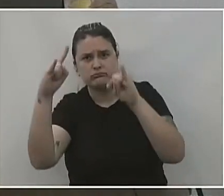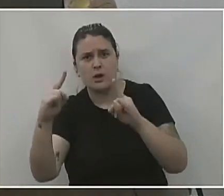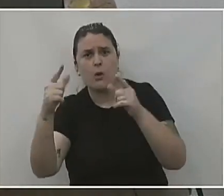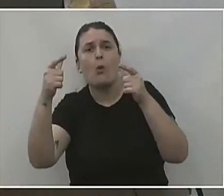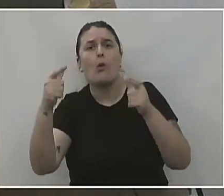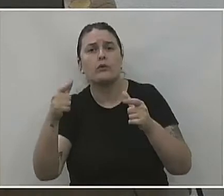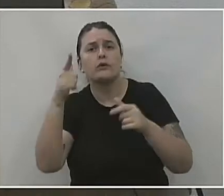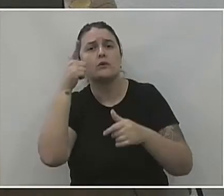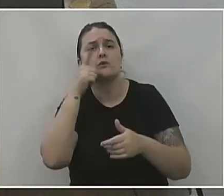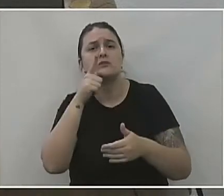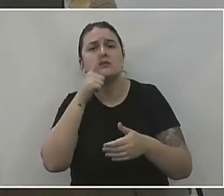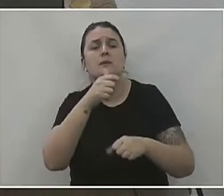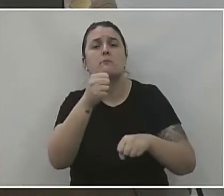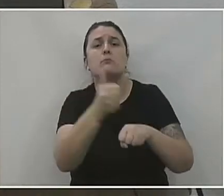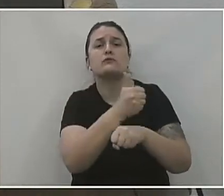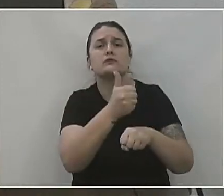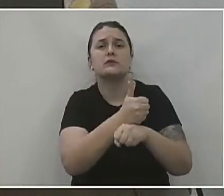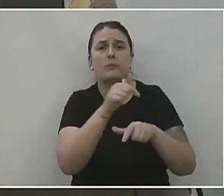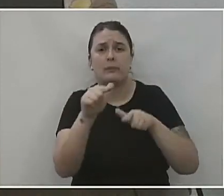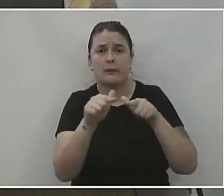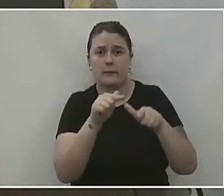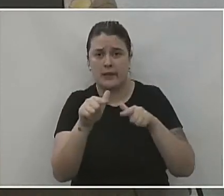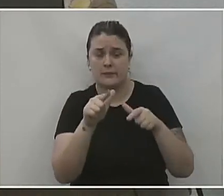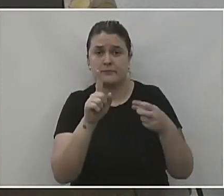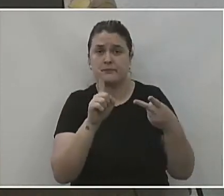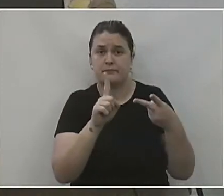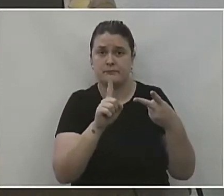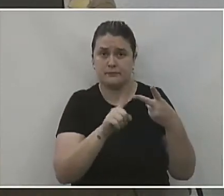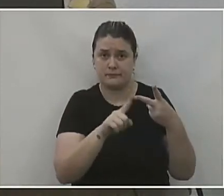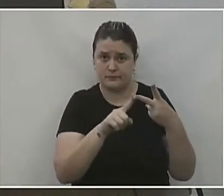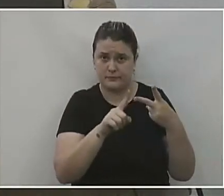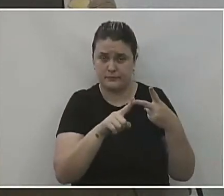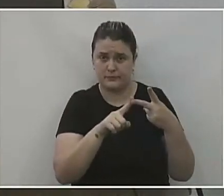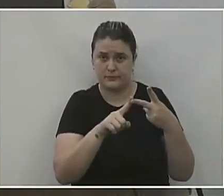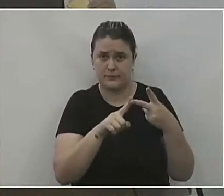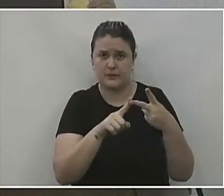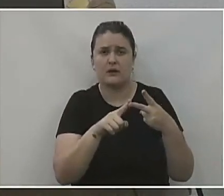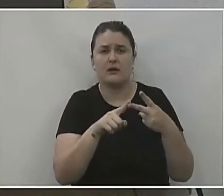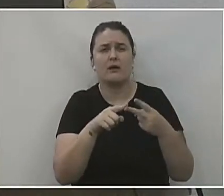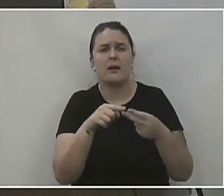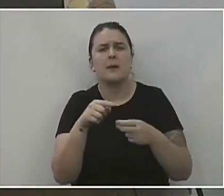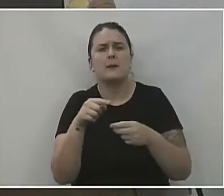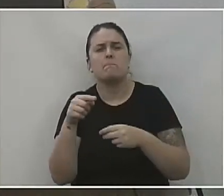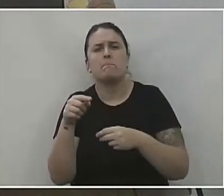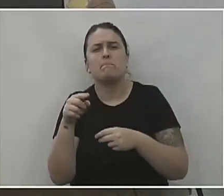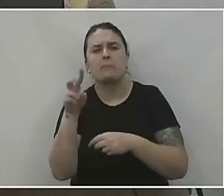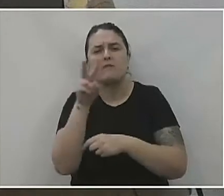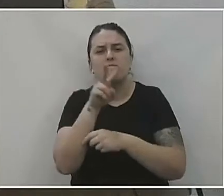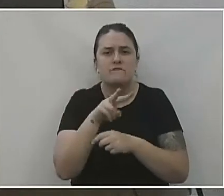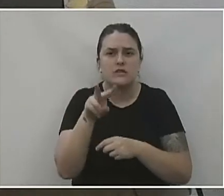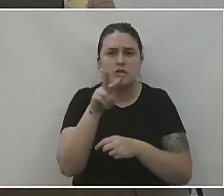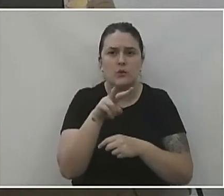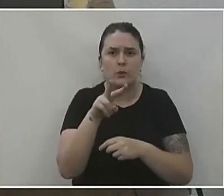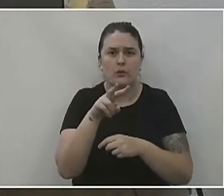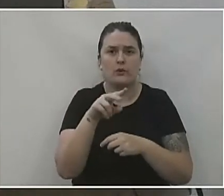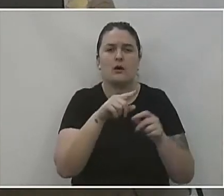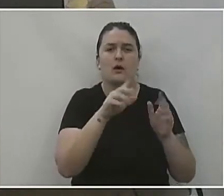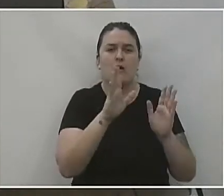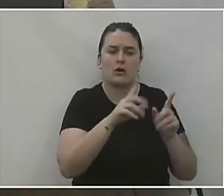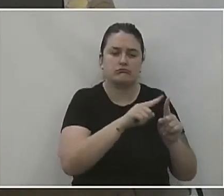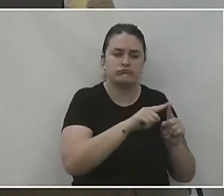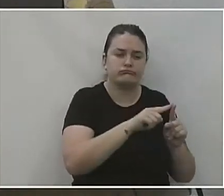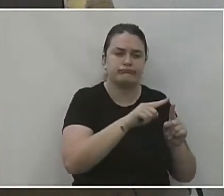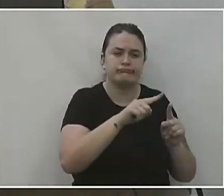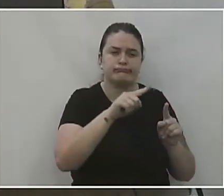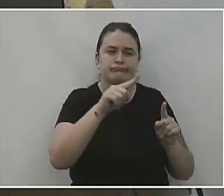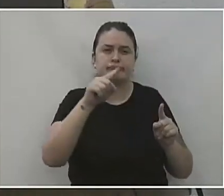profissionais para trabalhar lá? Outra situação. a gente está verificando que depois desse pico que houve, agora